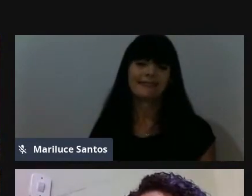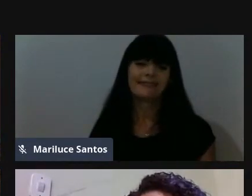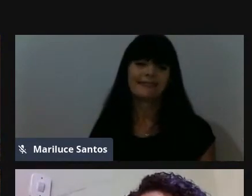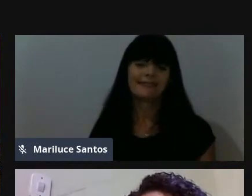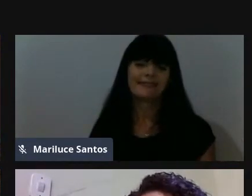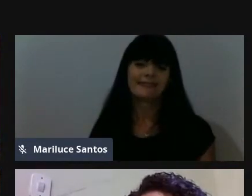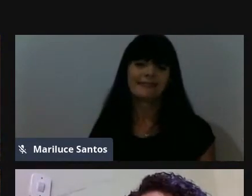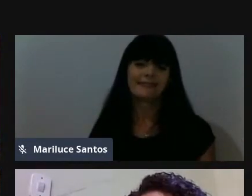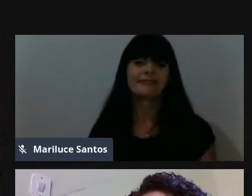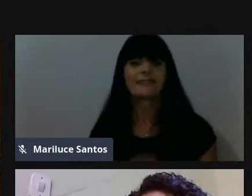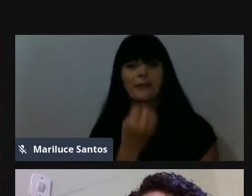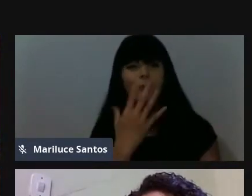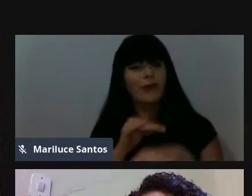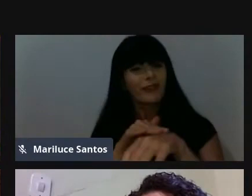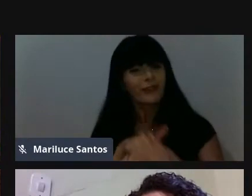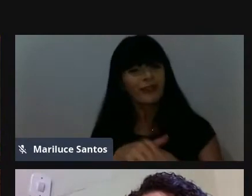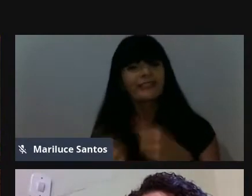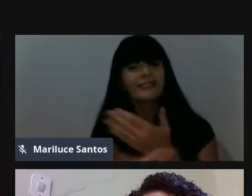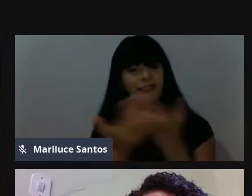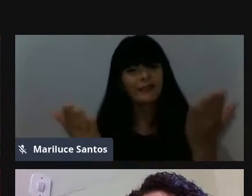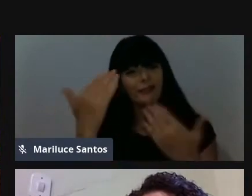Boa noite a todos. Obrigado.